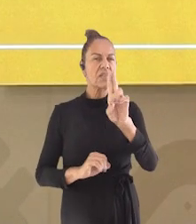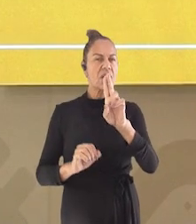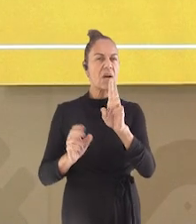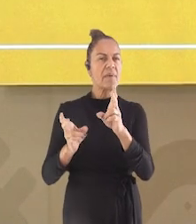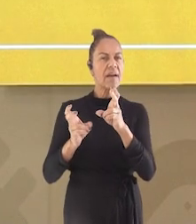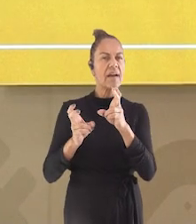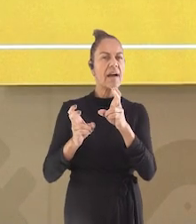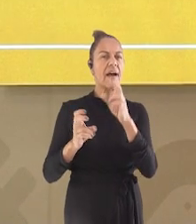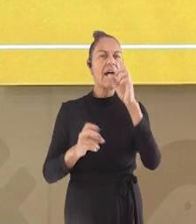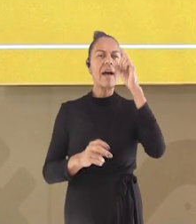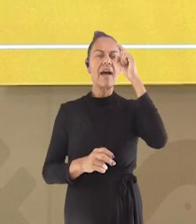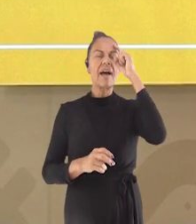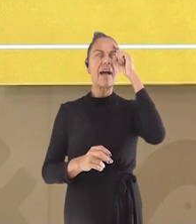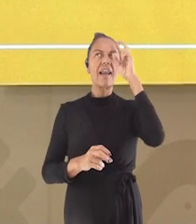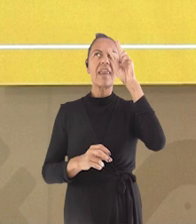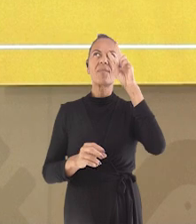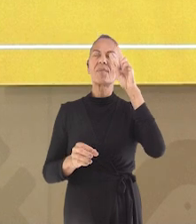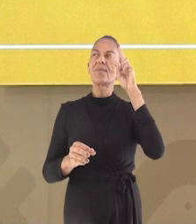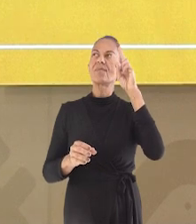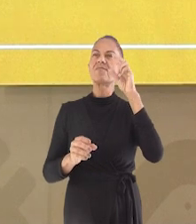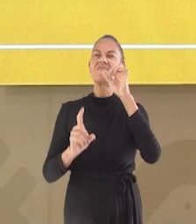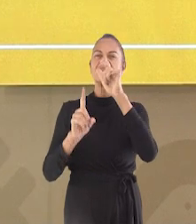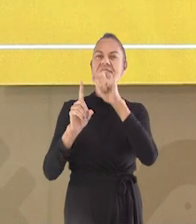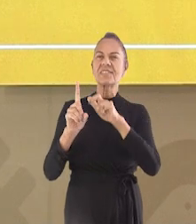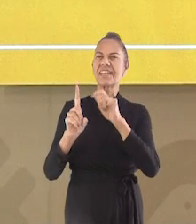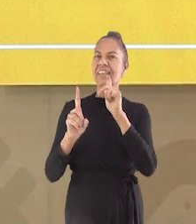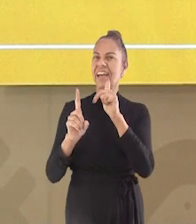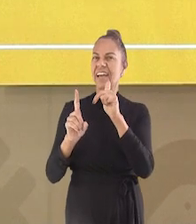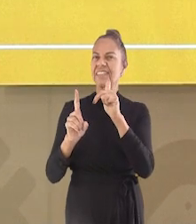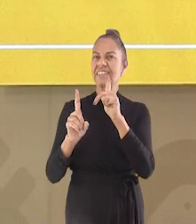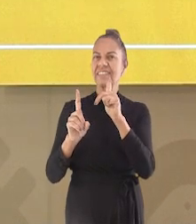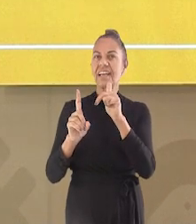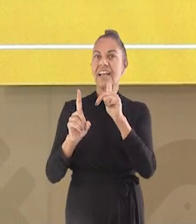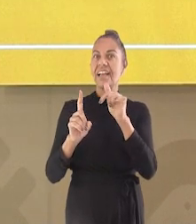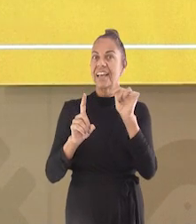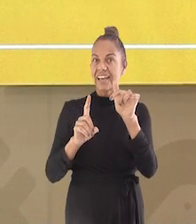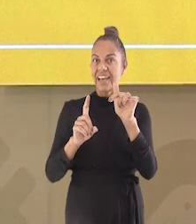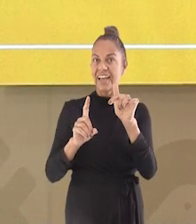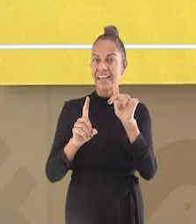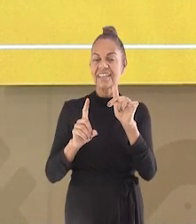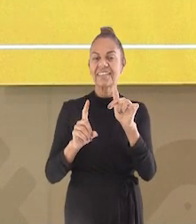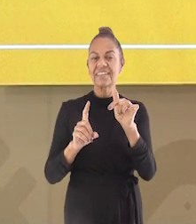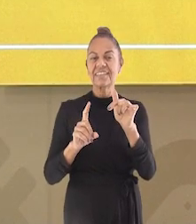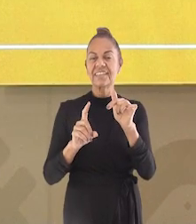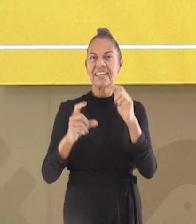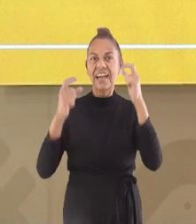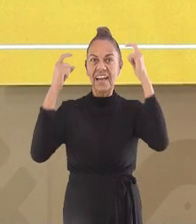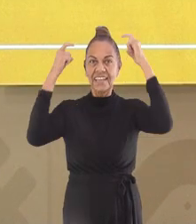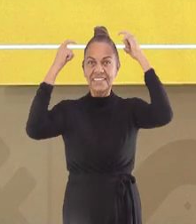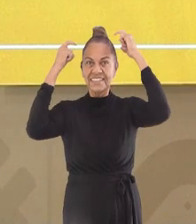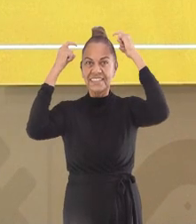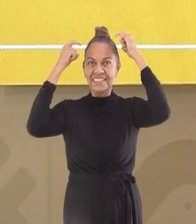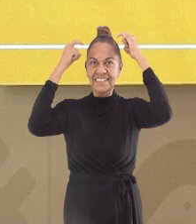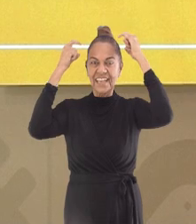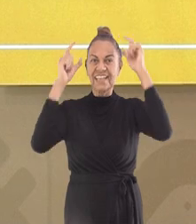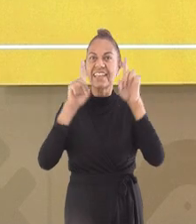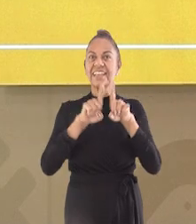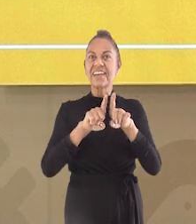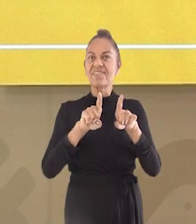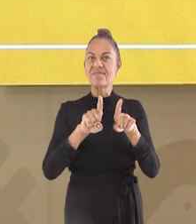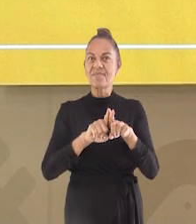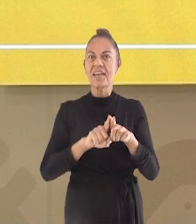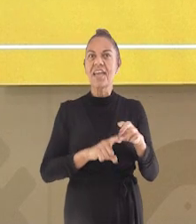lembrou algum personagem? Lembrou de algum personagem da Disney que também é um rato?